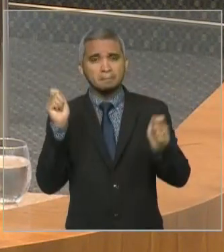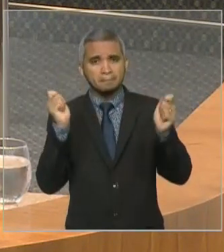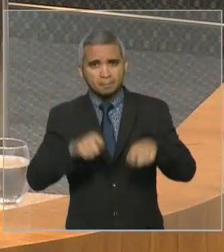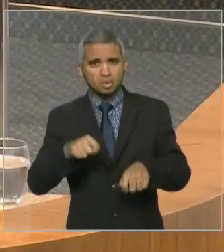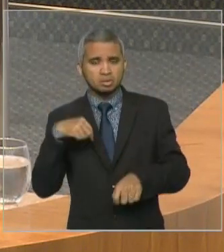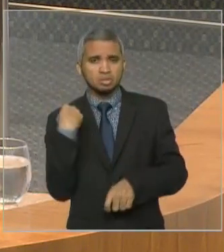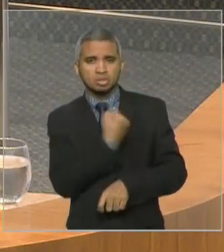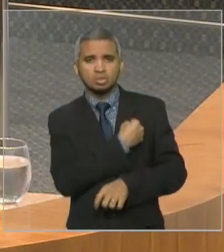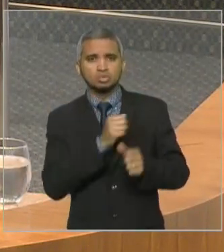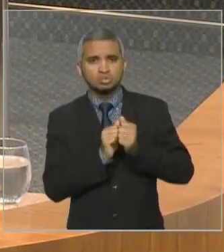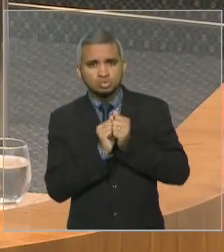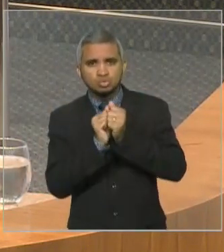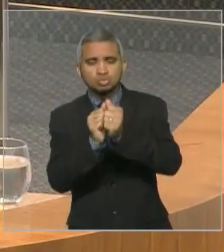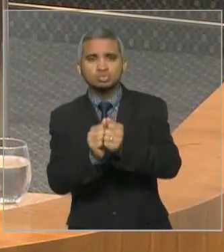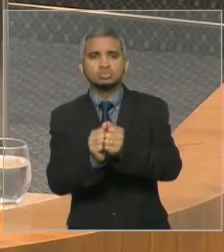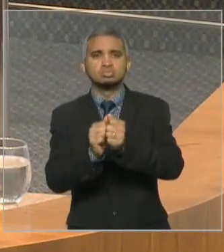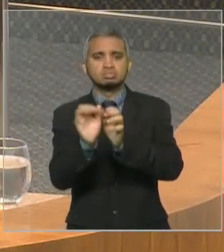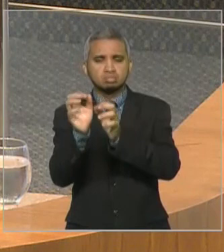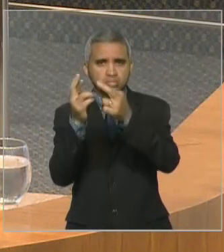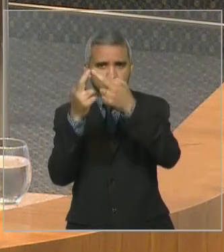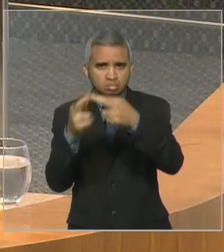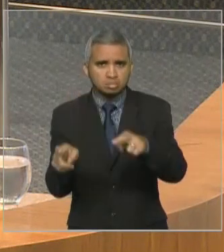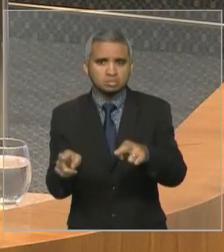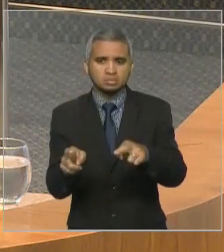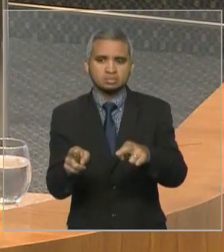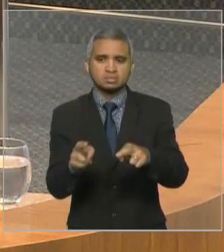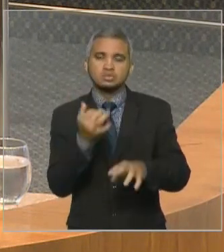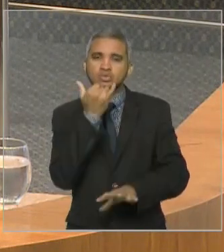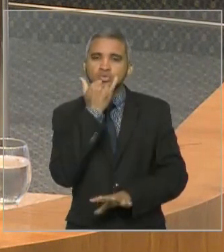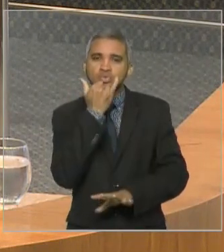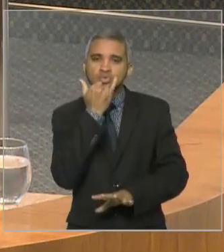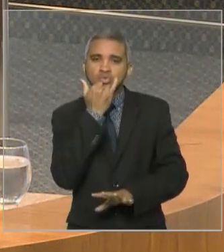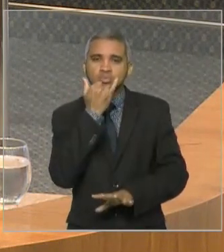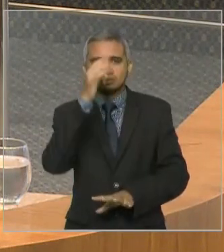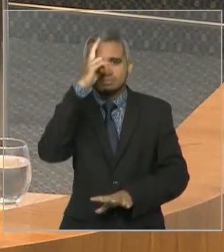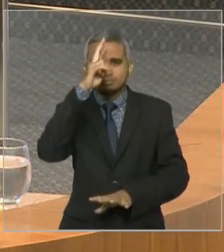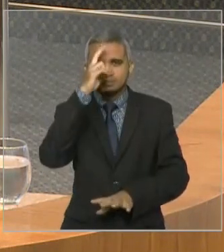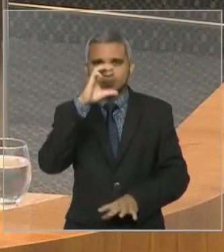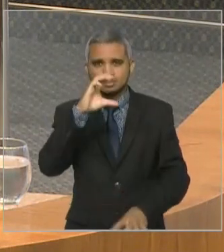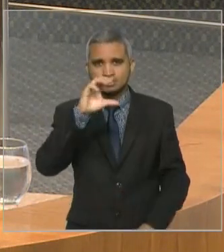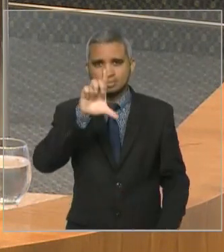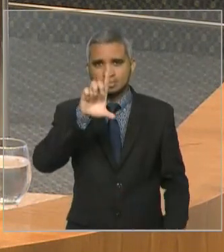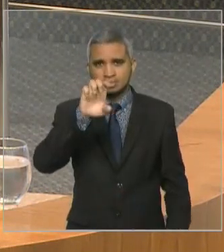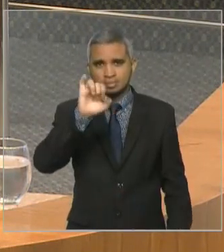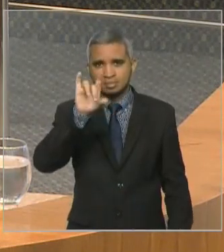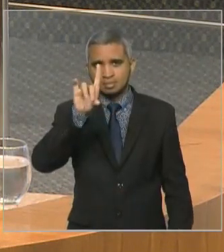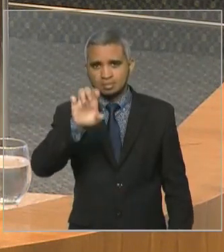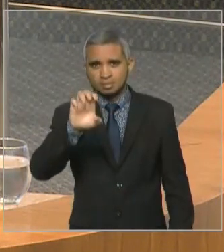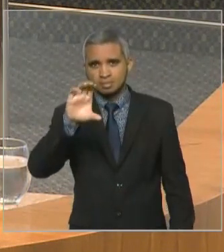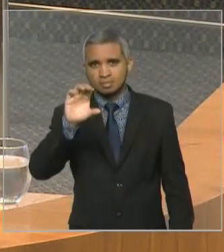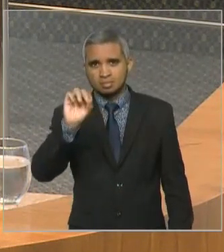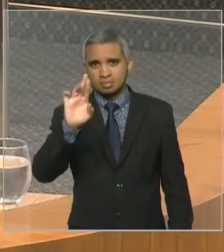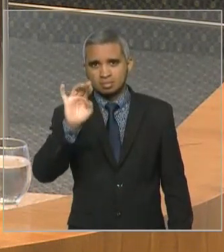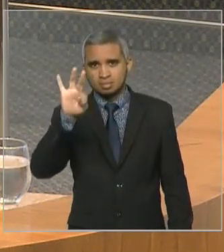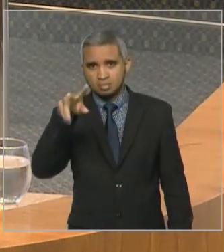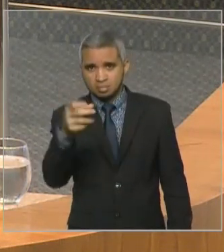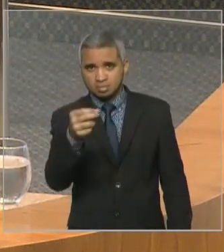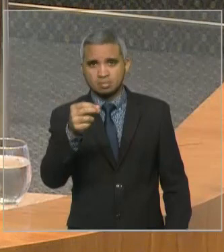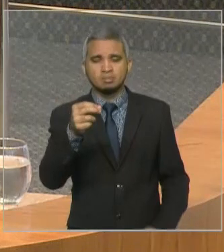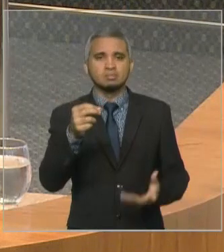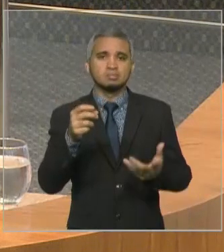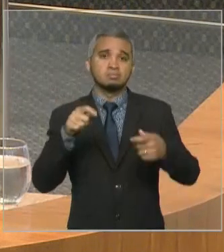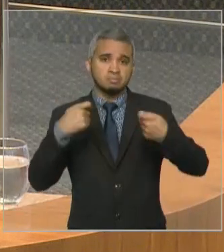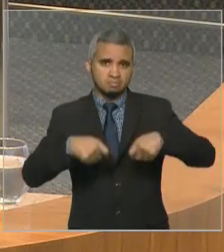fazê-los com que, desculpe, deputada Cleide ali também, fazê-los se tornarem